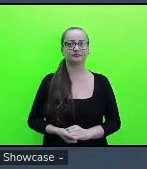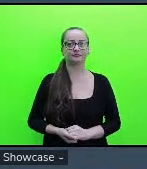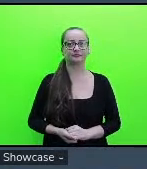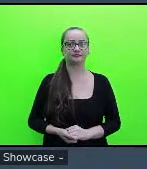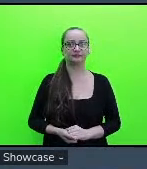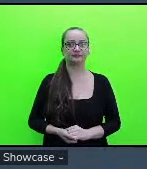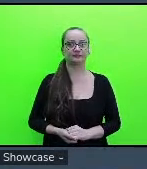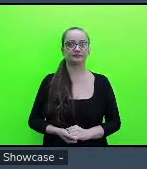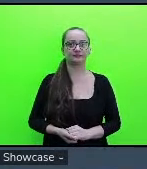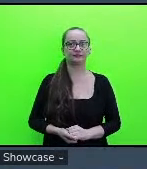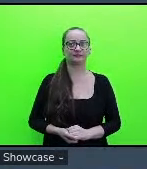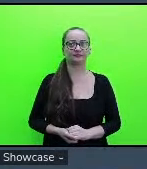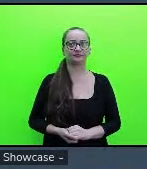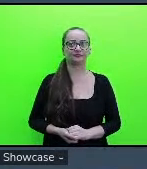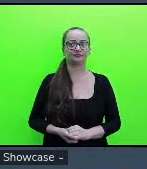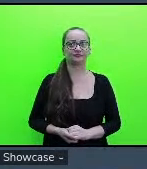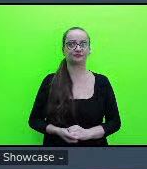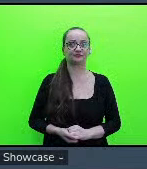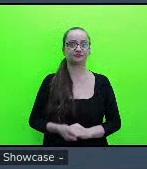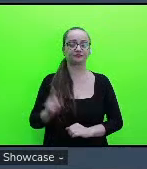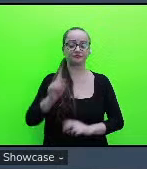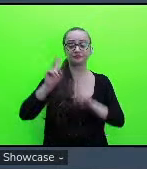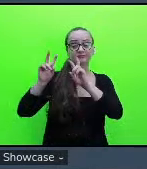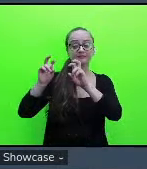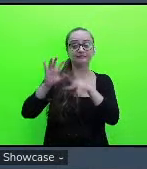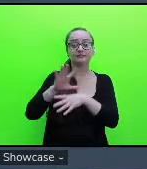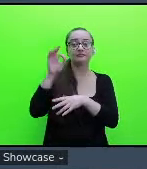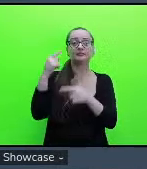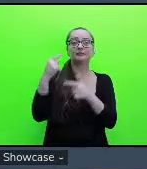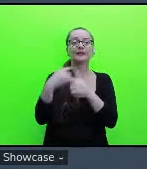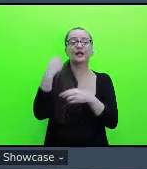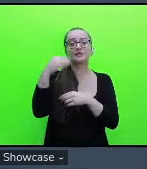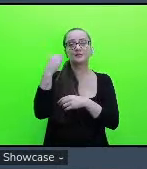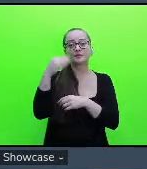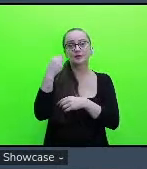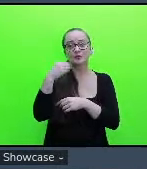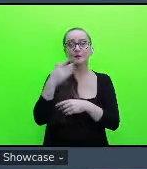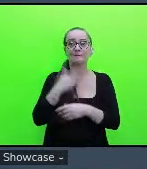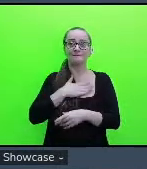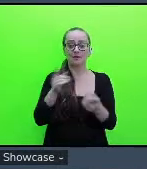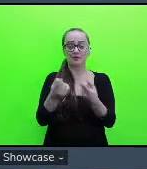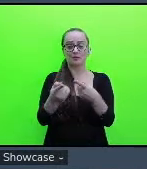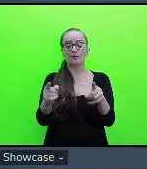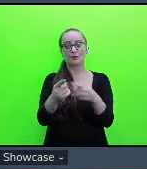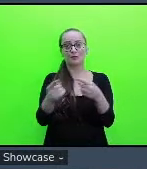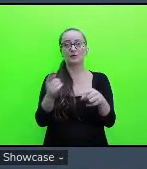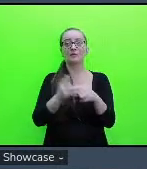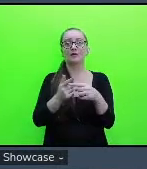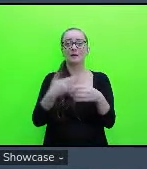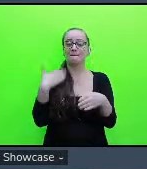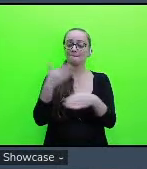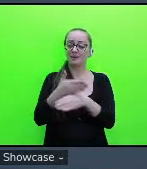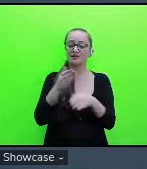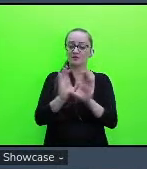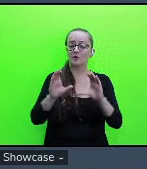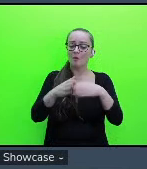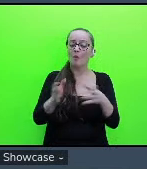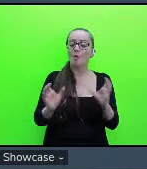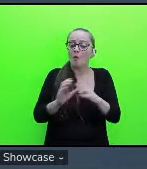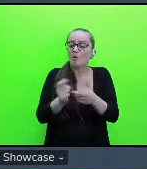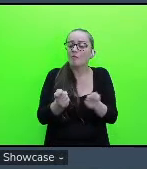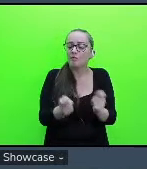o motivo desse tema foi a minha experiência com música pois eu participo de uma banda aqui da minha cidade